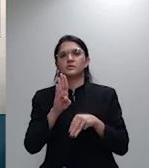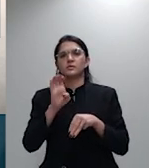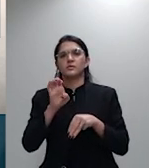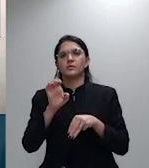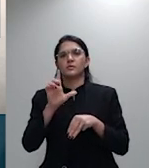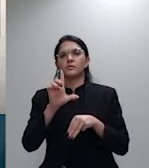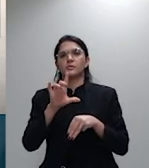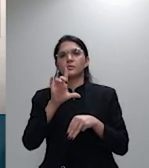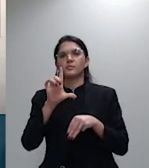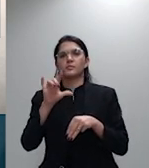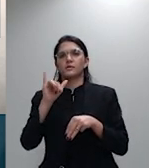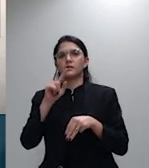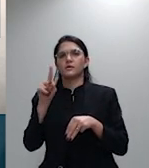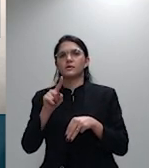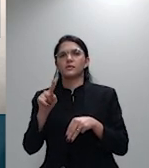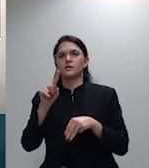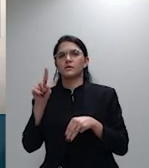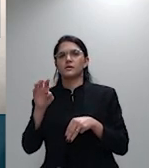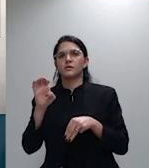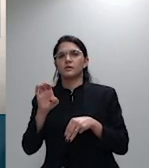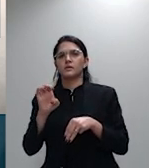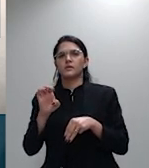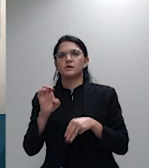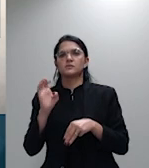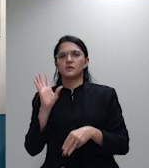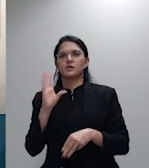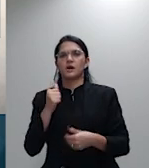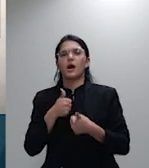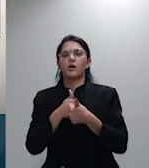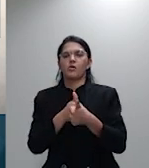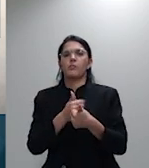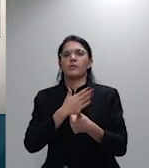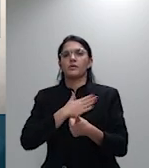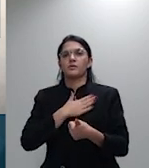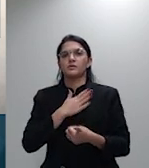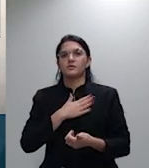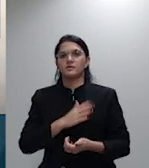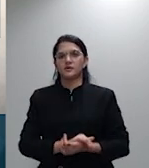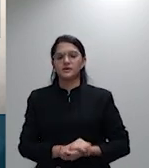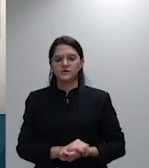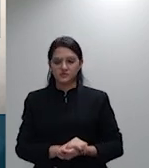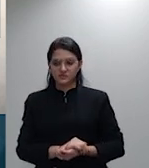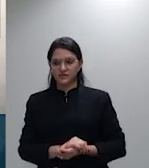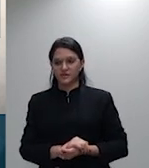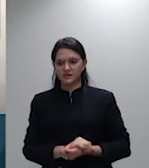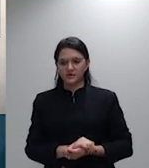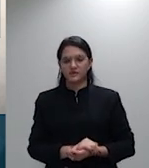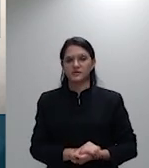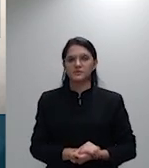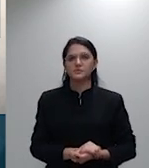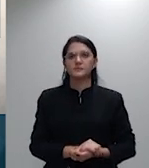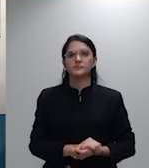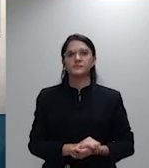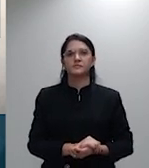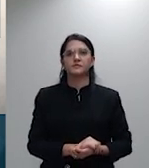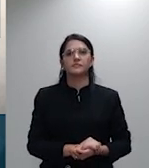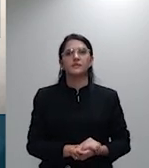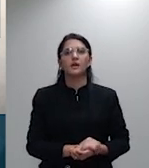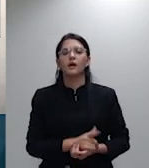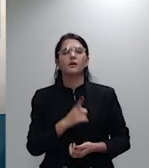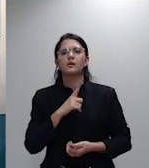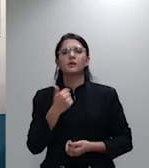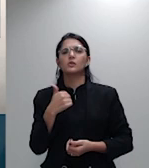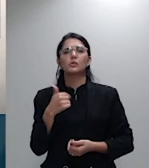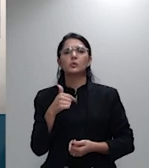aqui não consta da da eu estou com a a tábua de votação aberta aqui do sistema ministro Belize já